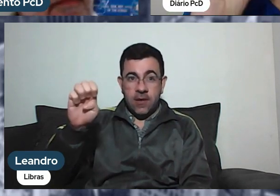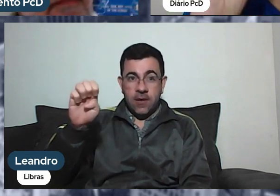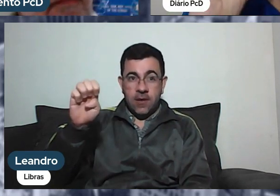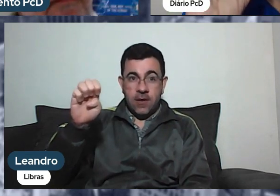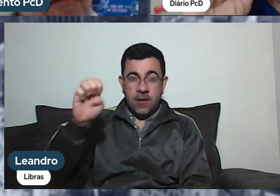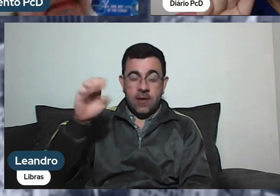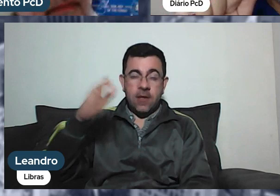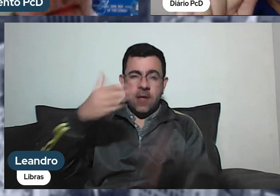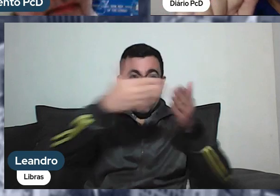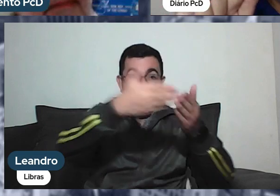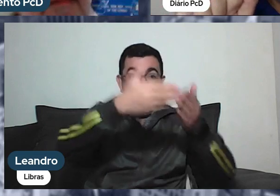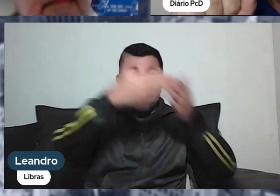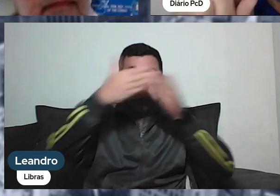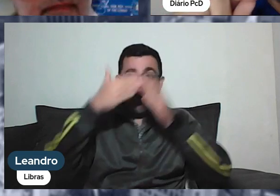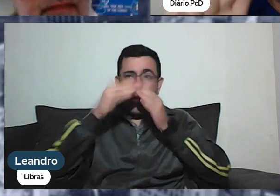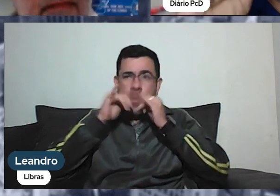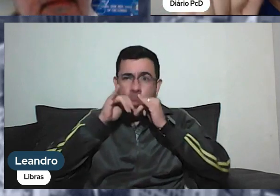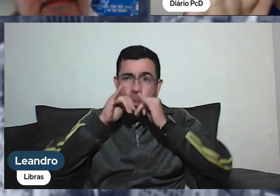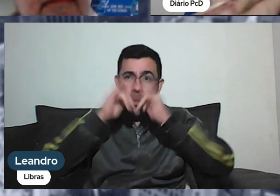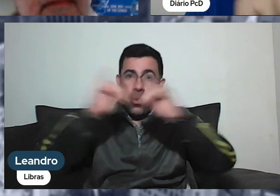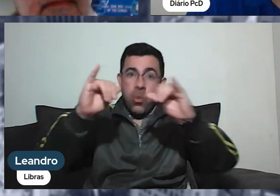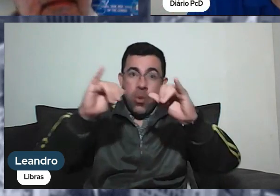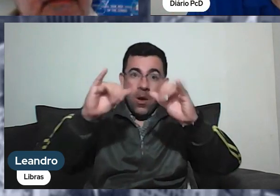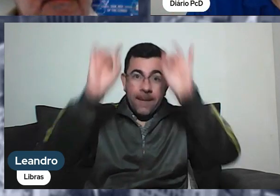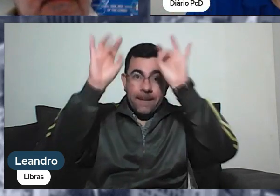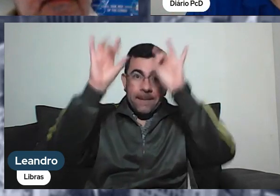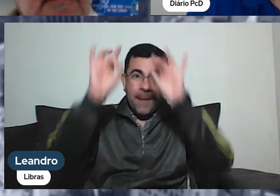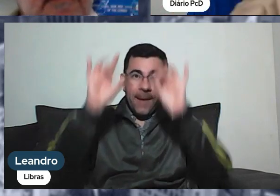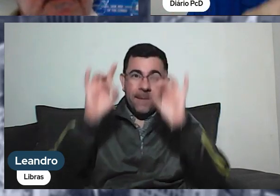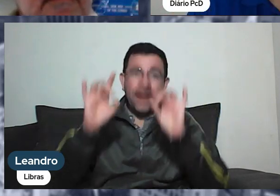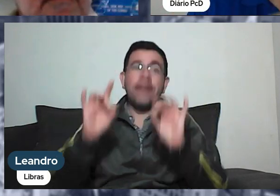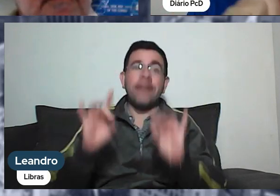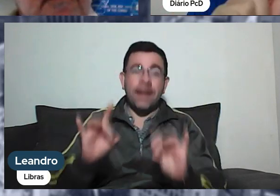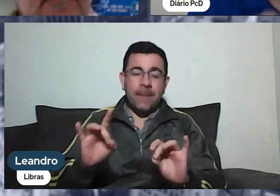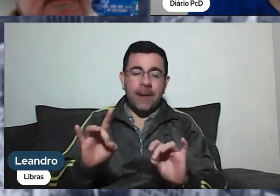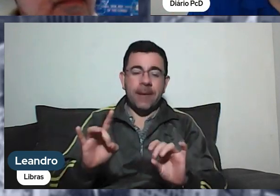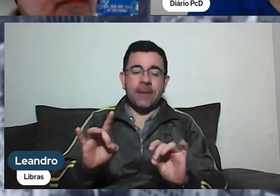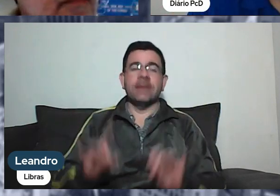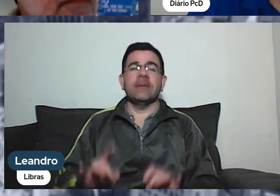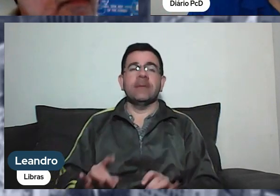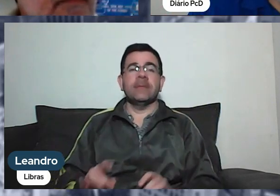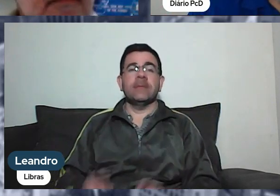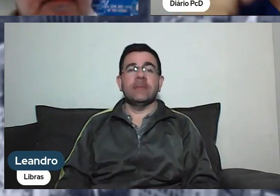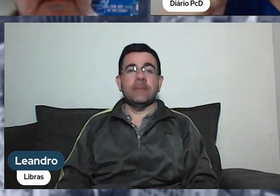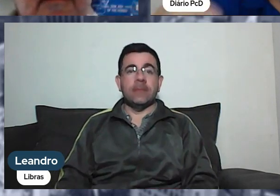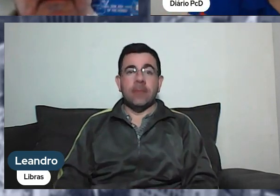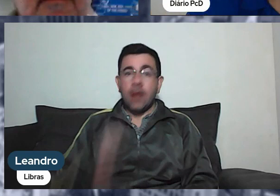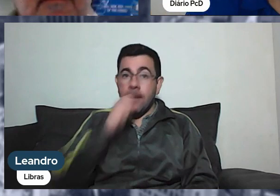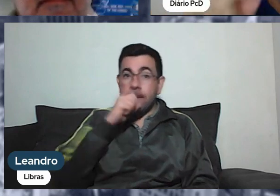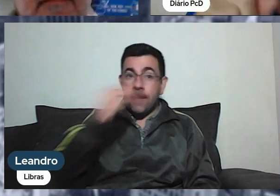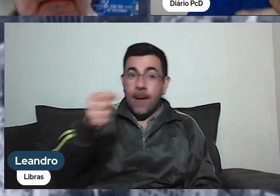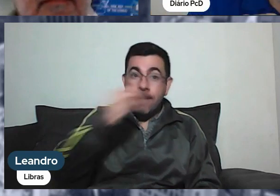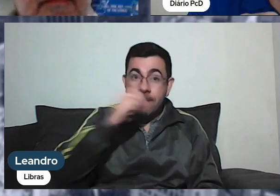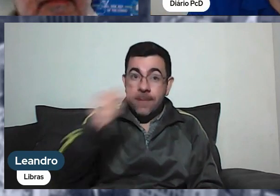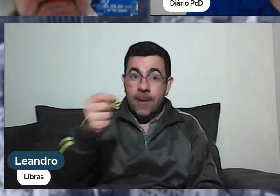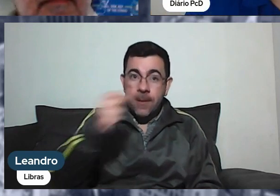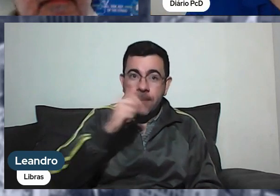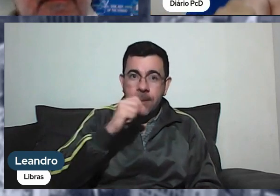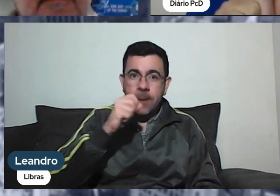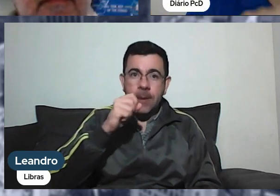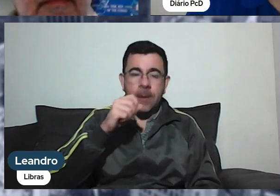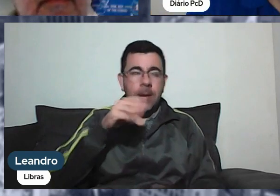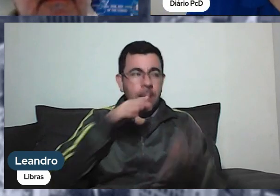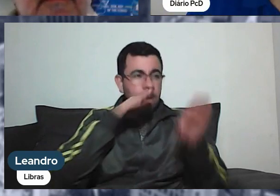exclusiva obtida por ele diante de uma pesquisa, diante de contatos que ele fez